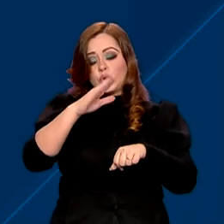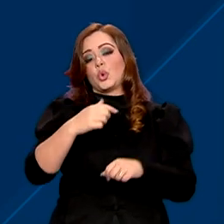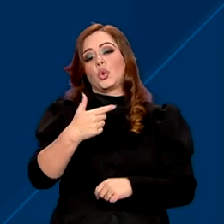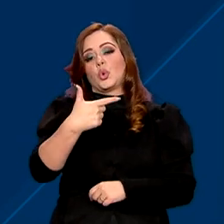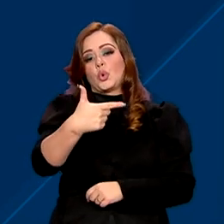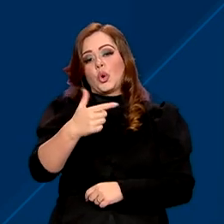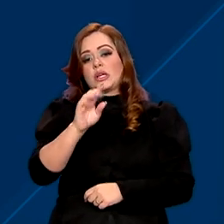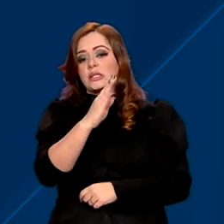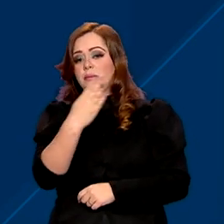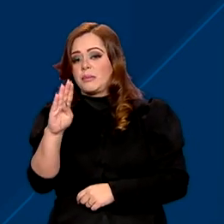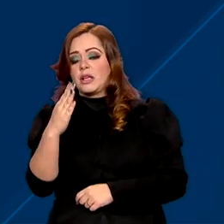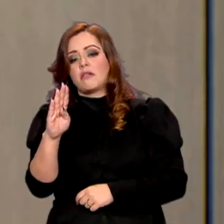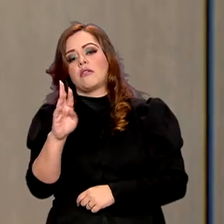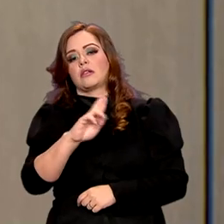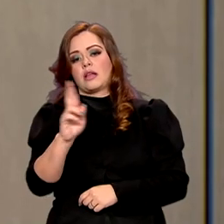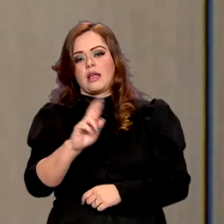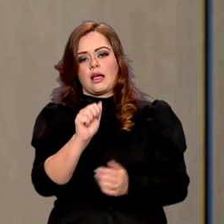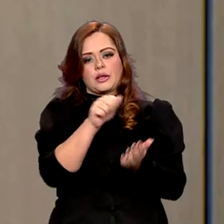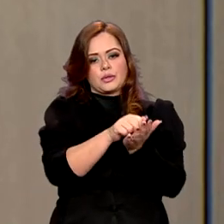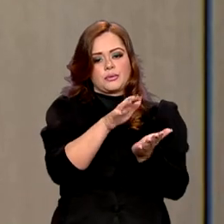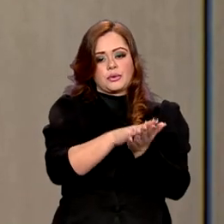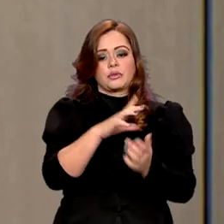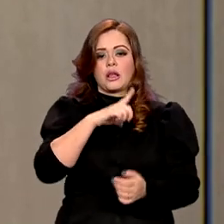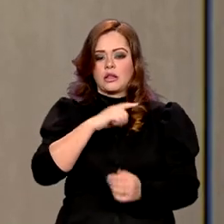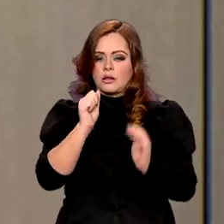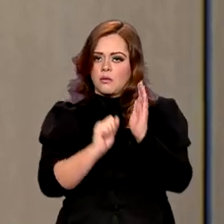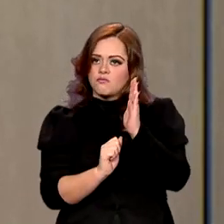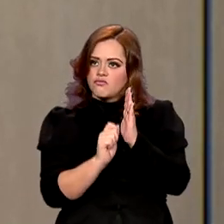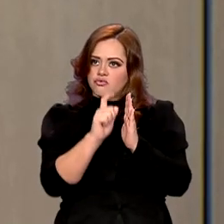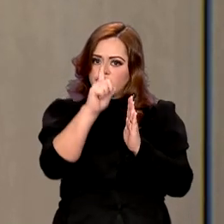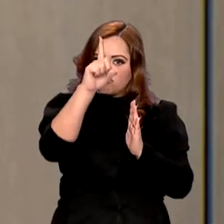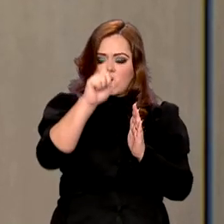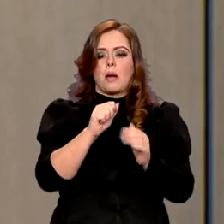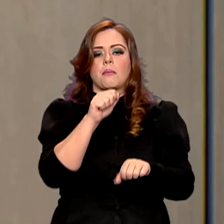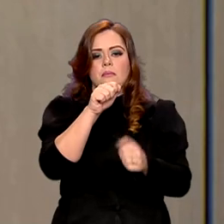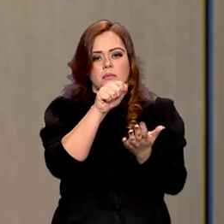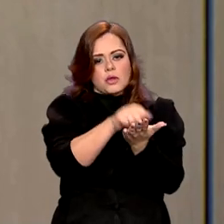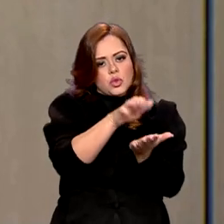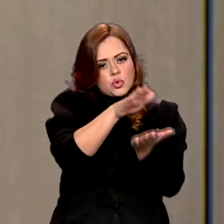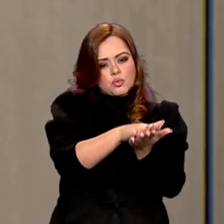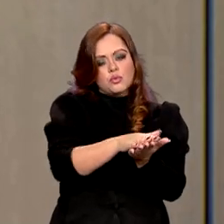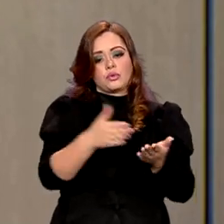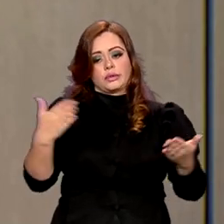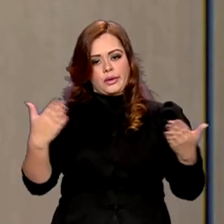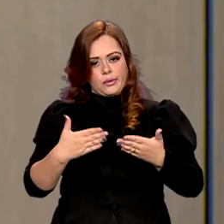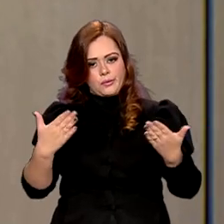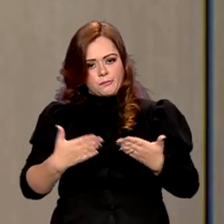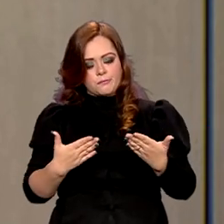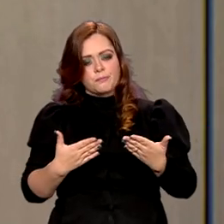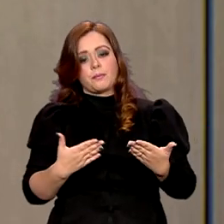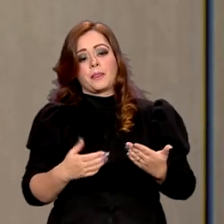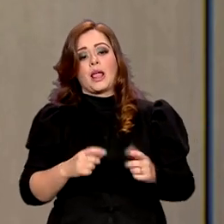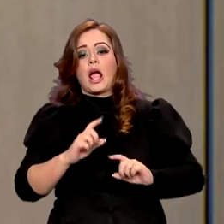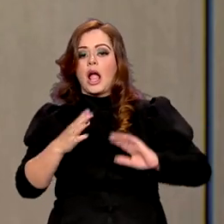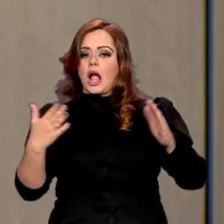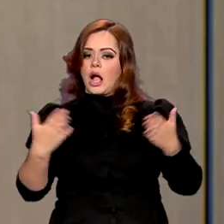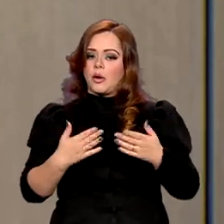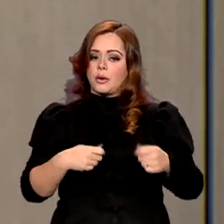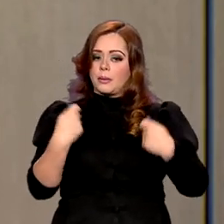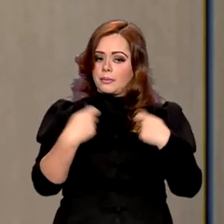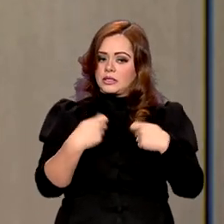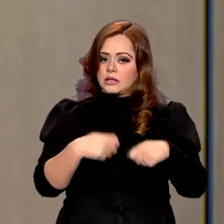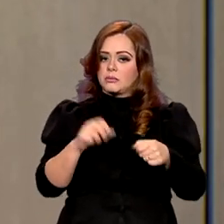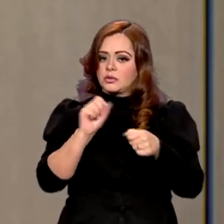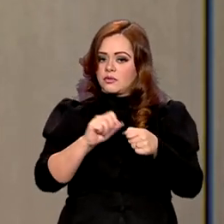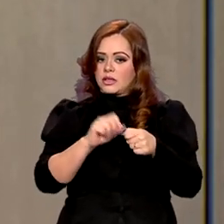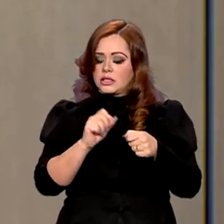reais em multas. A gente teve um aumento significativo de multas, embargos e apreensões este ano. Passamos a fazer embargo remoto, então a